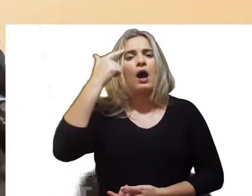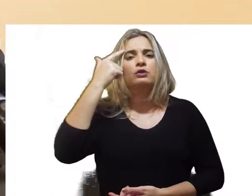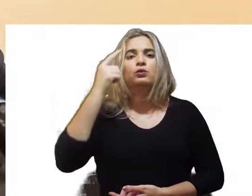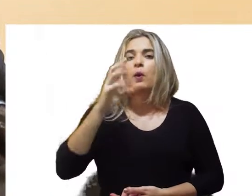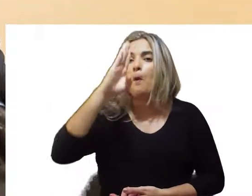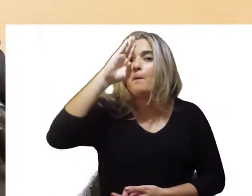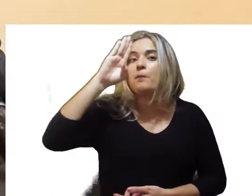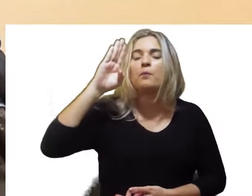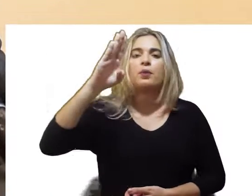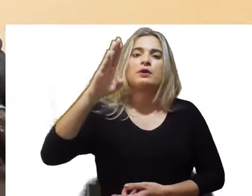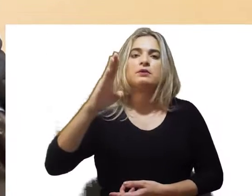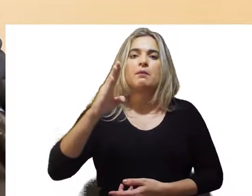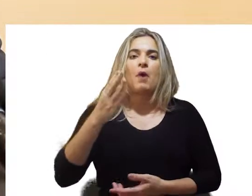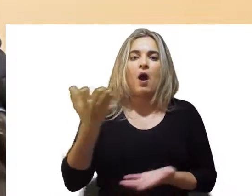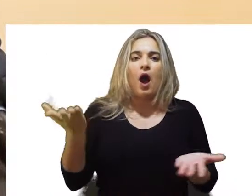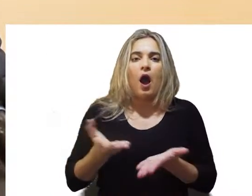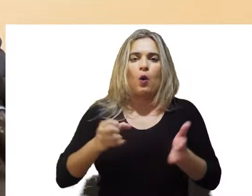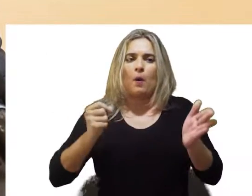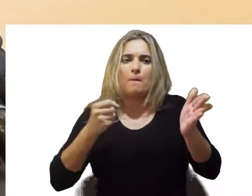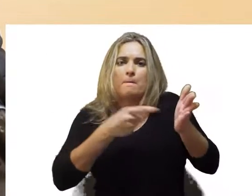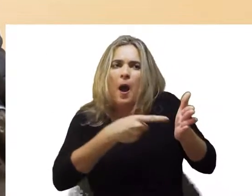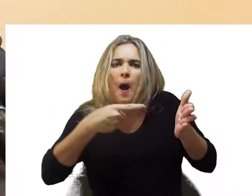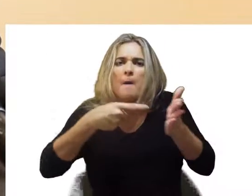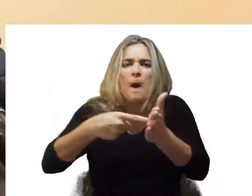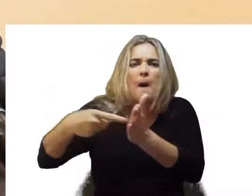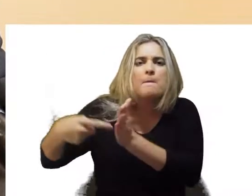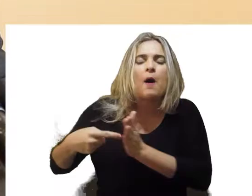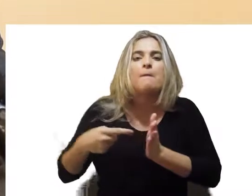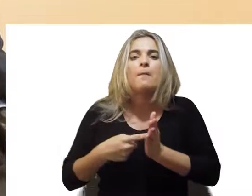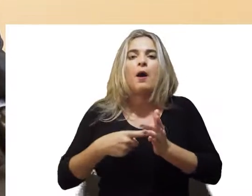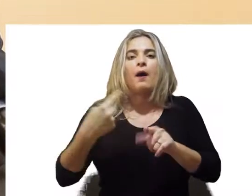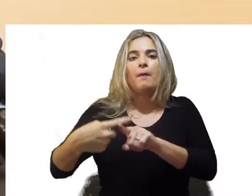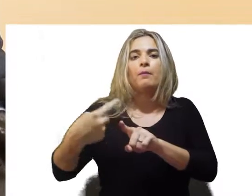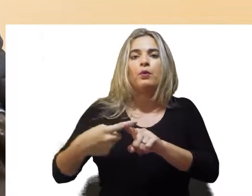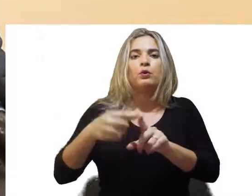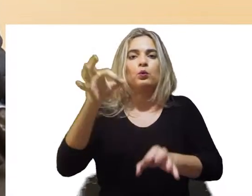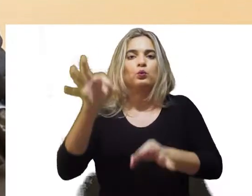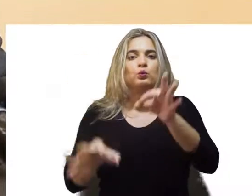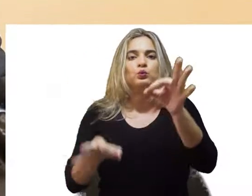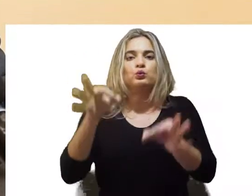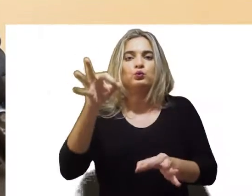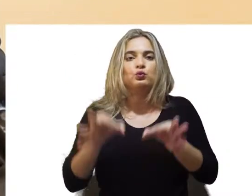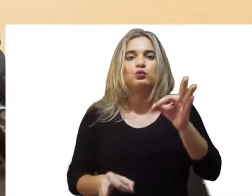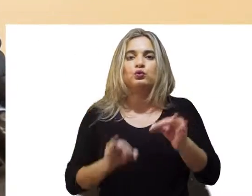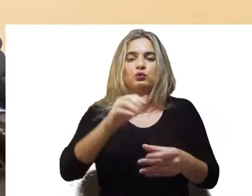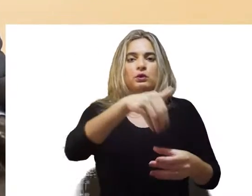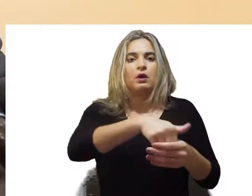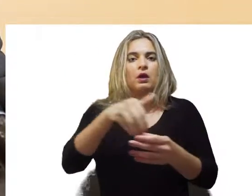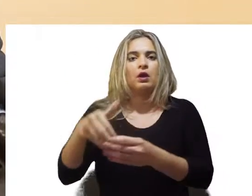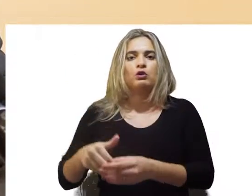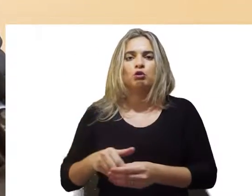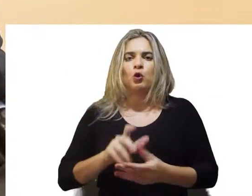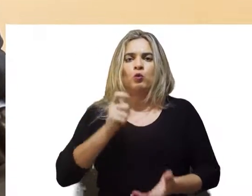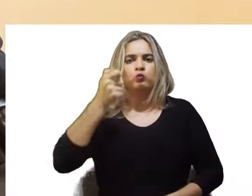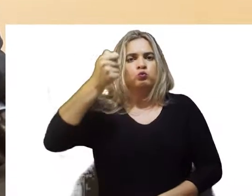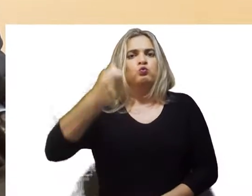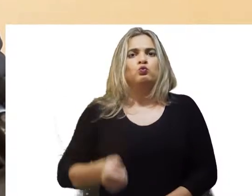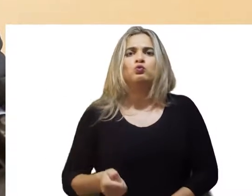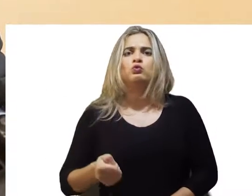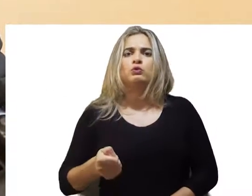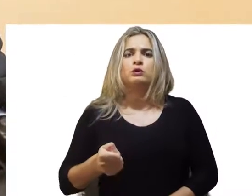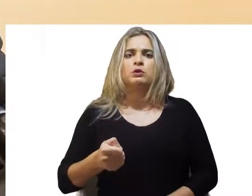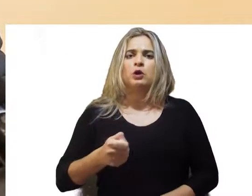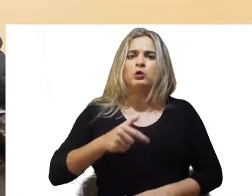causa principal dessa procura maior é porque a justiça eleitoral se afirma como uma justiça mais